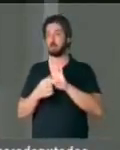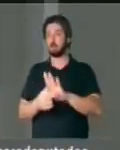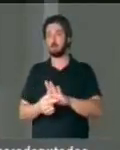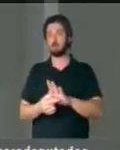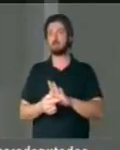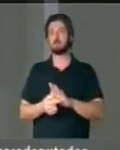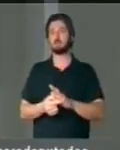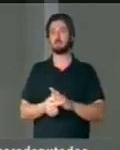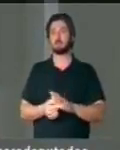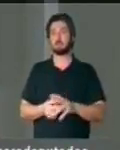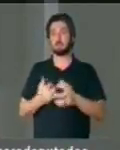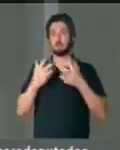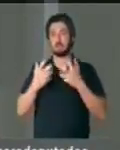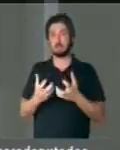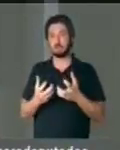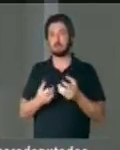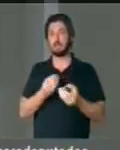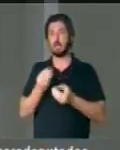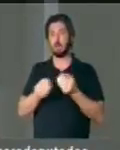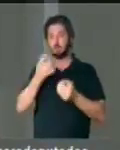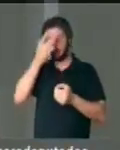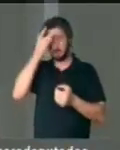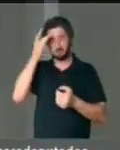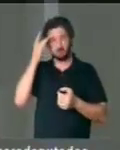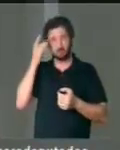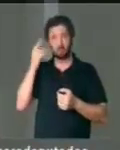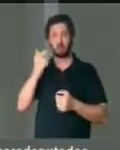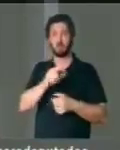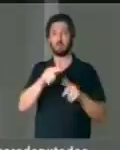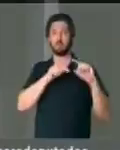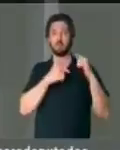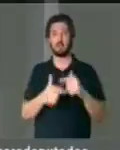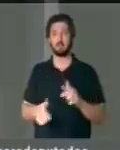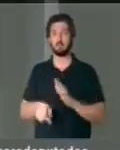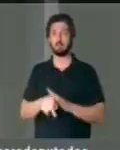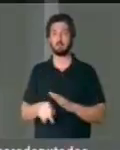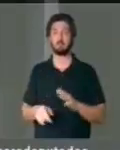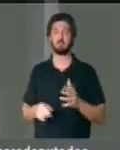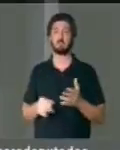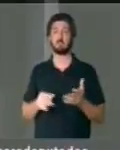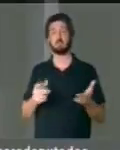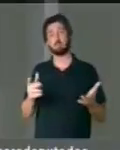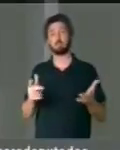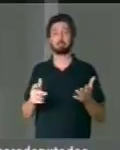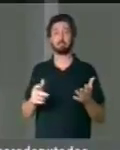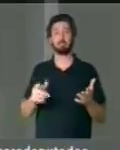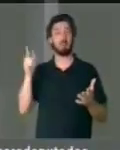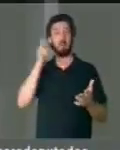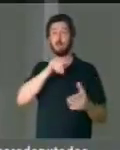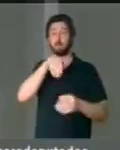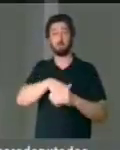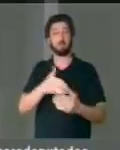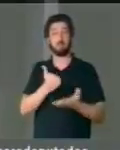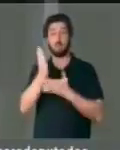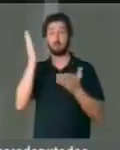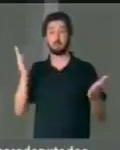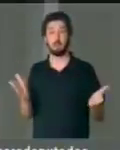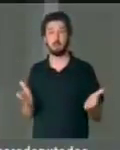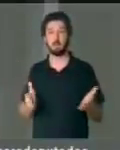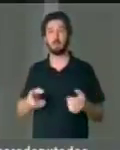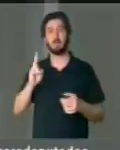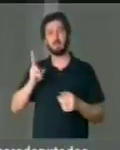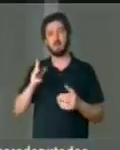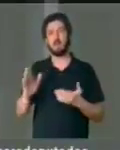cansaço com as formas e figuras tradicionais do establishment, ele venceu. mesmo